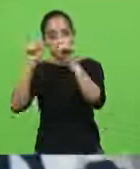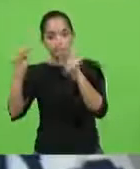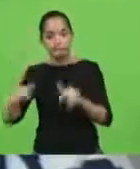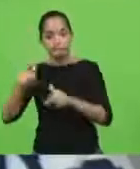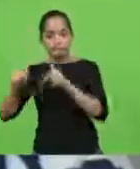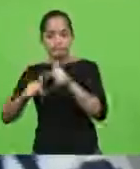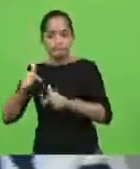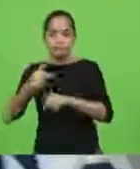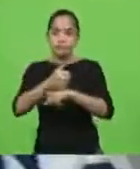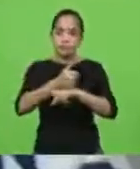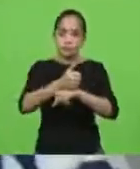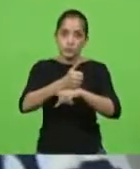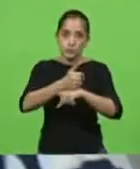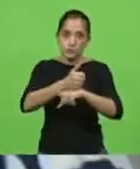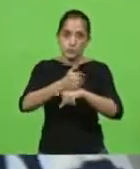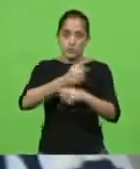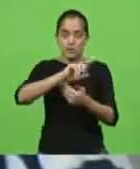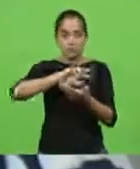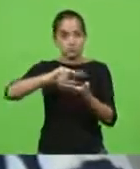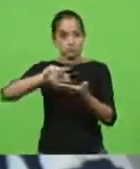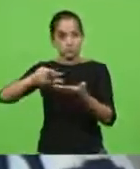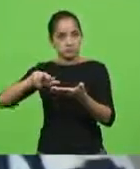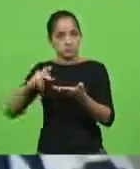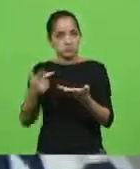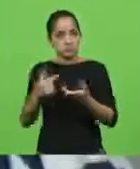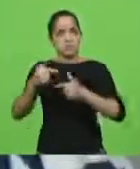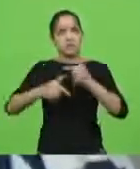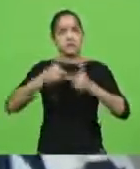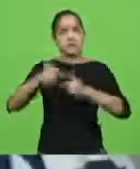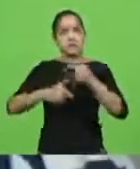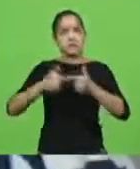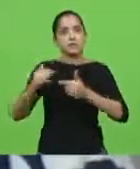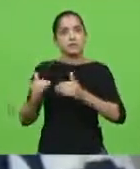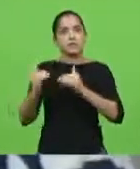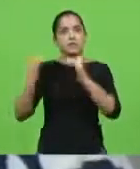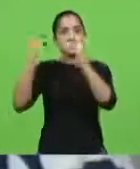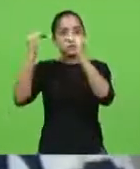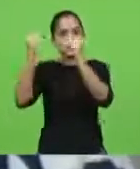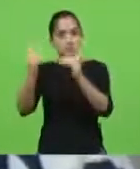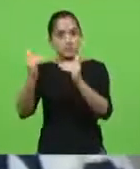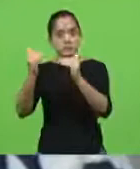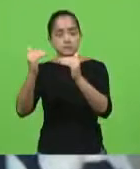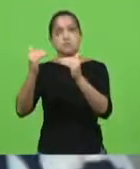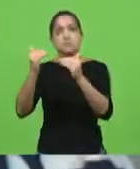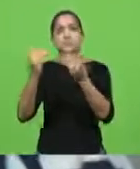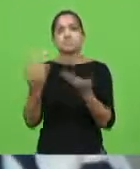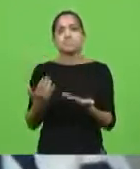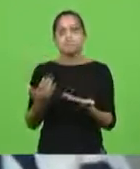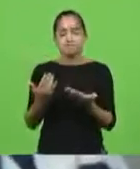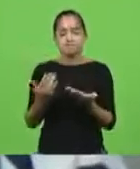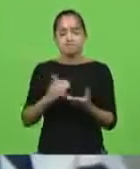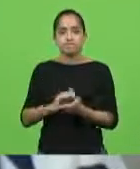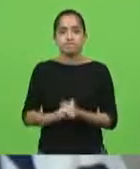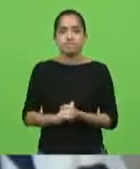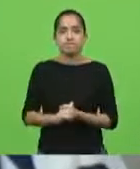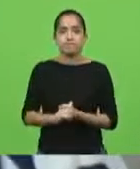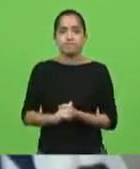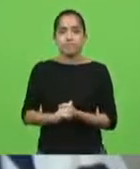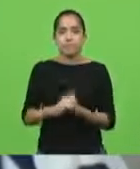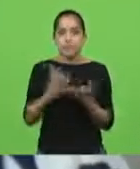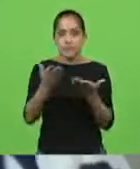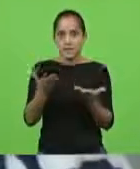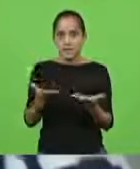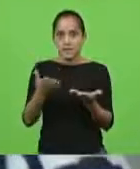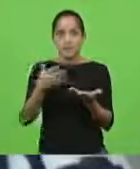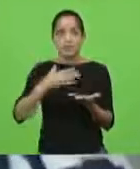profissionais liberais. Enfim, que o nosso trabalho eleve Santa Catarina ao mais alto patamar. Esse é o